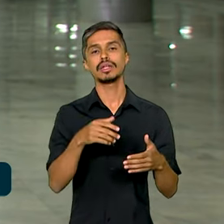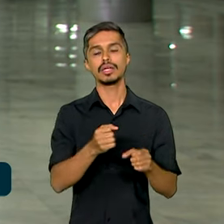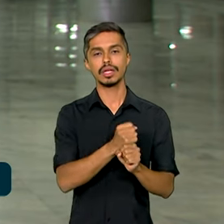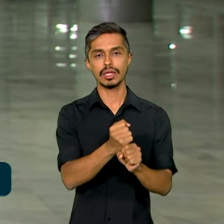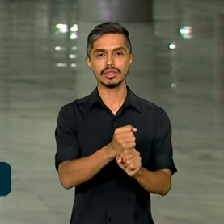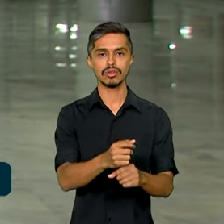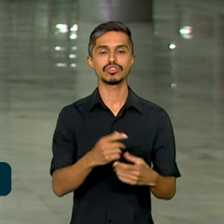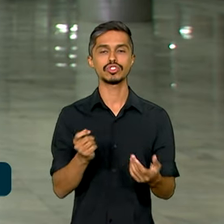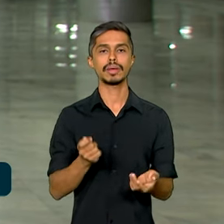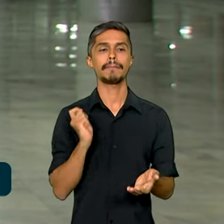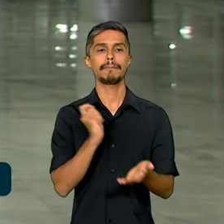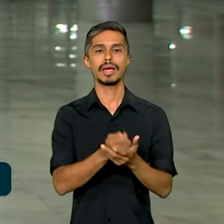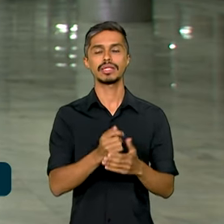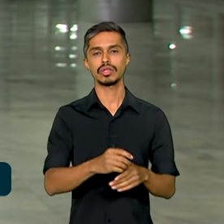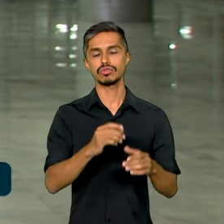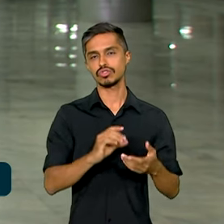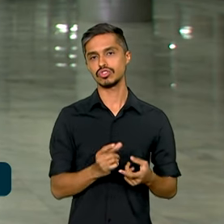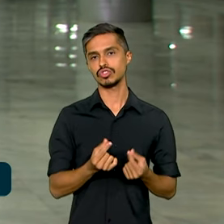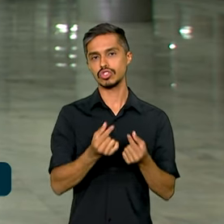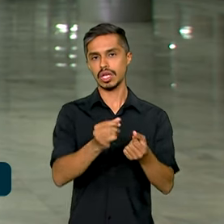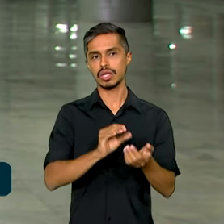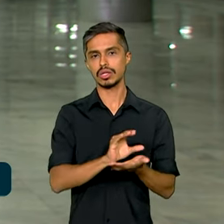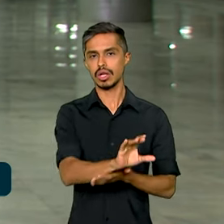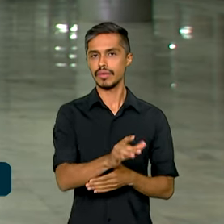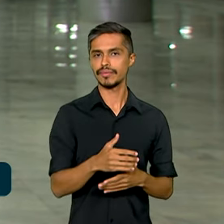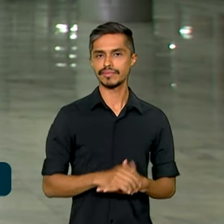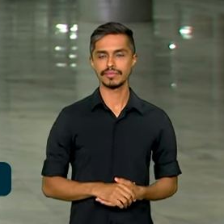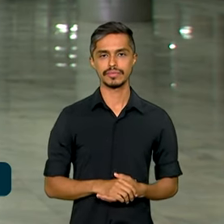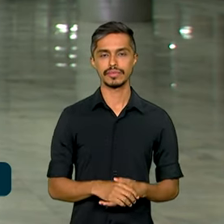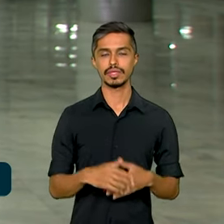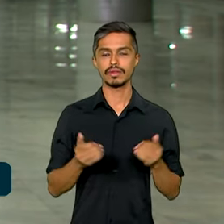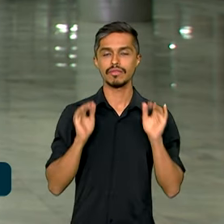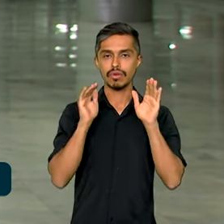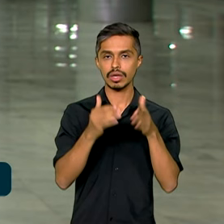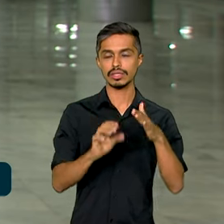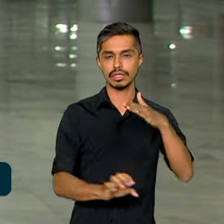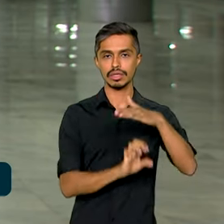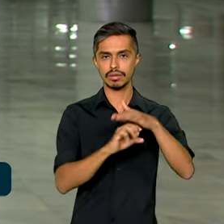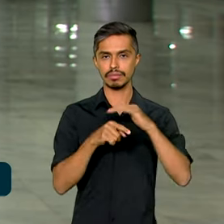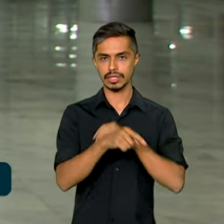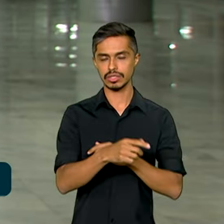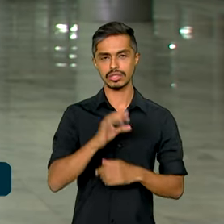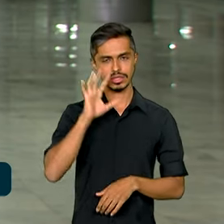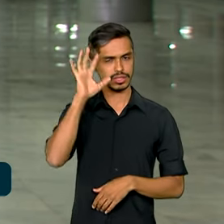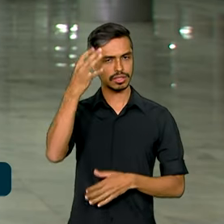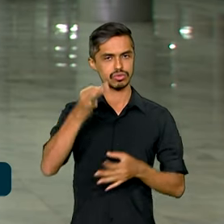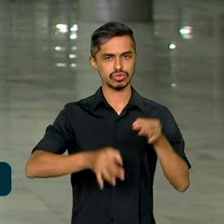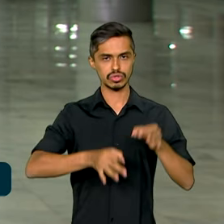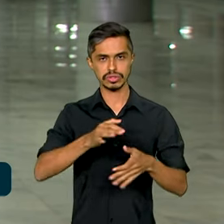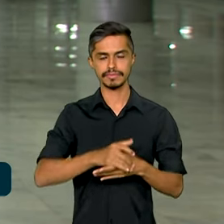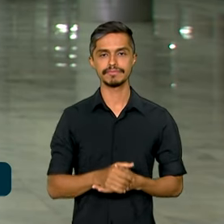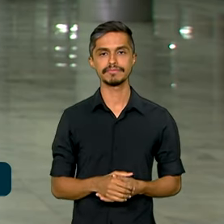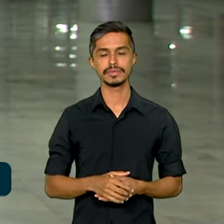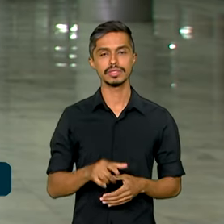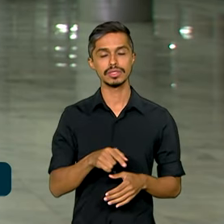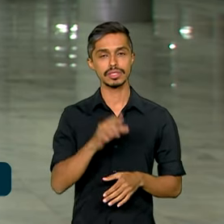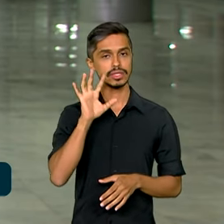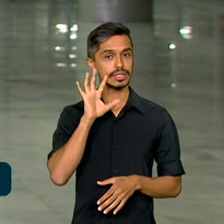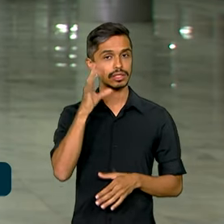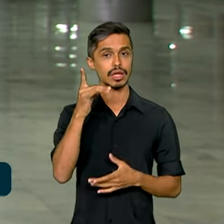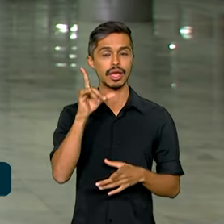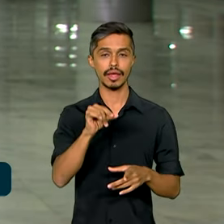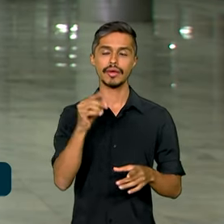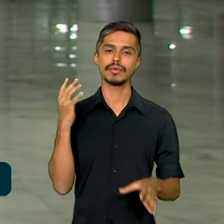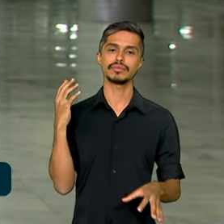de compensação de créditos tributários obtidos para empresas por decisão judicial. A medida faz parte de um